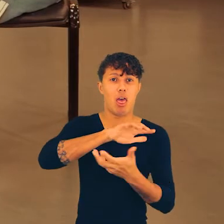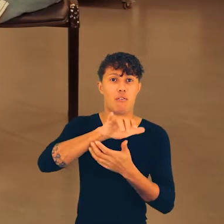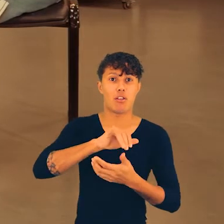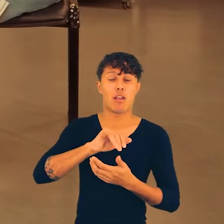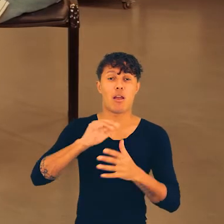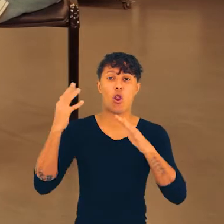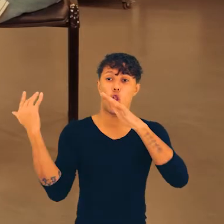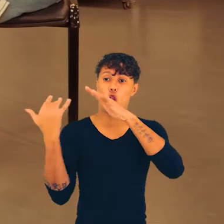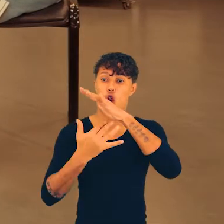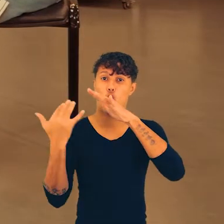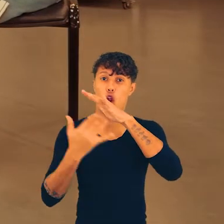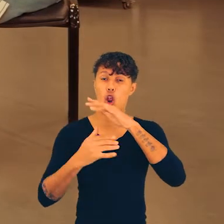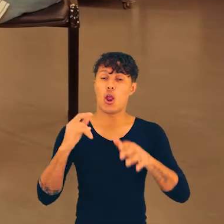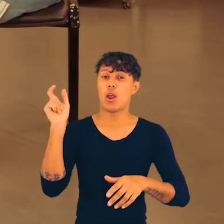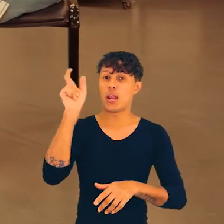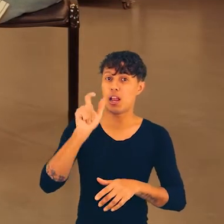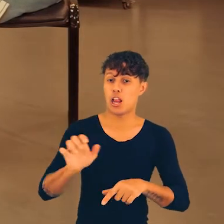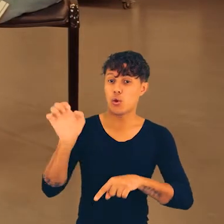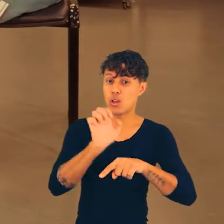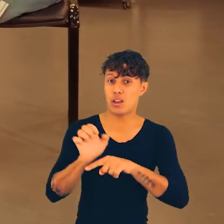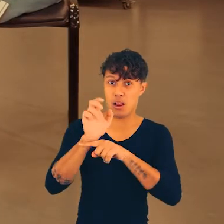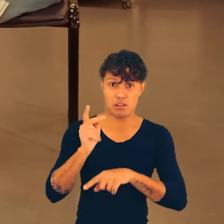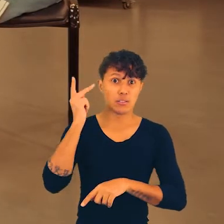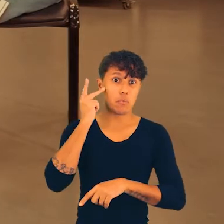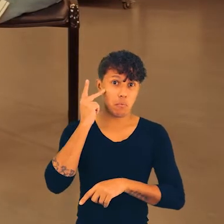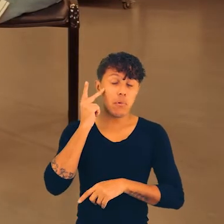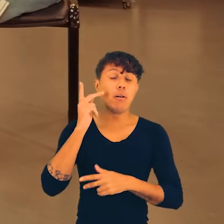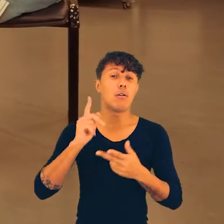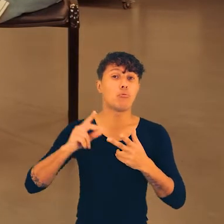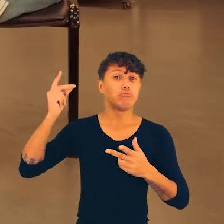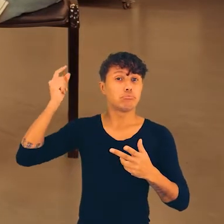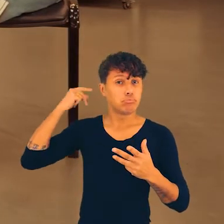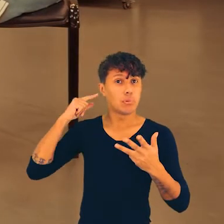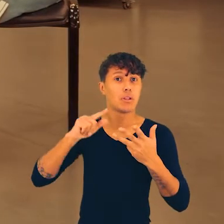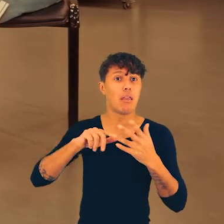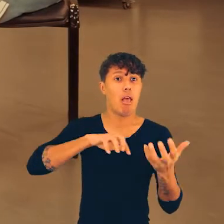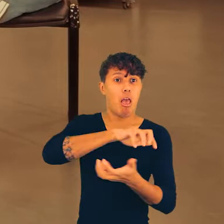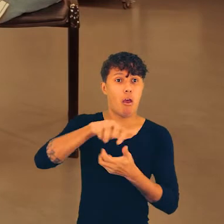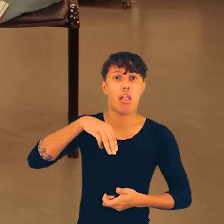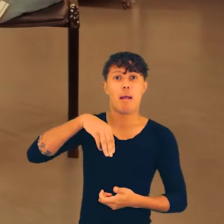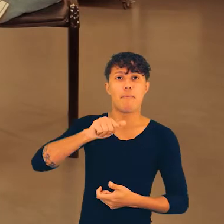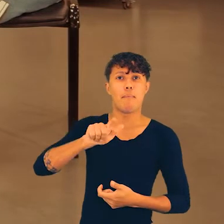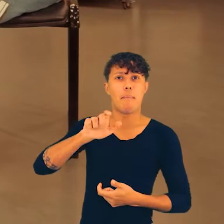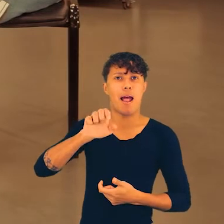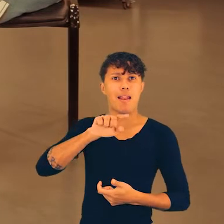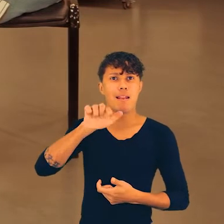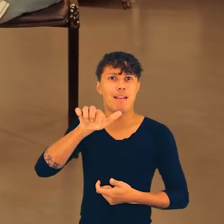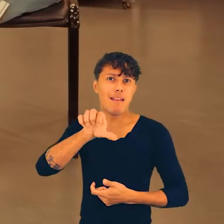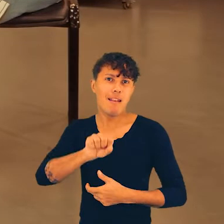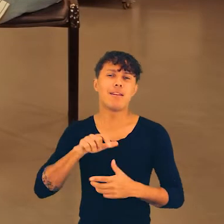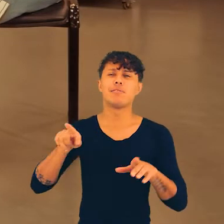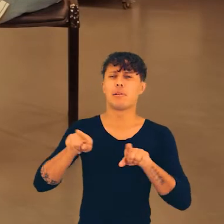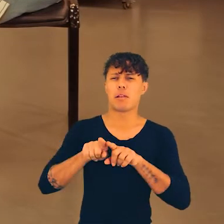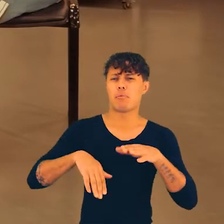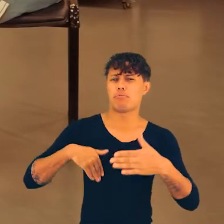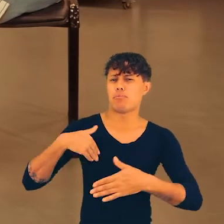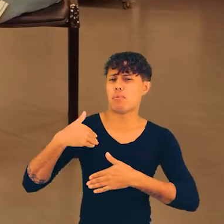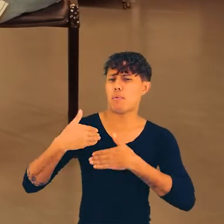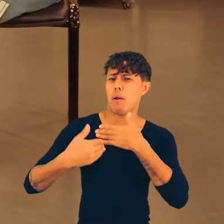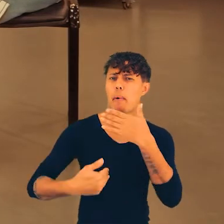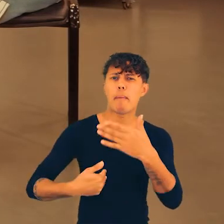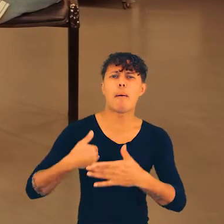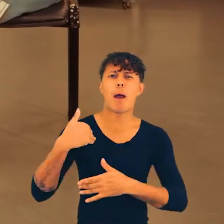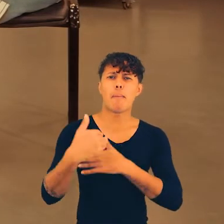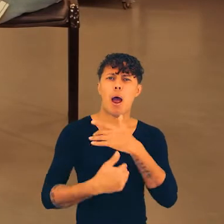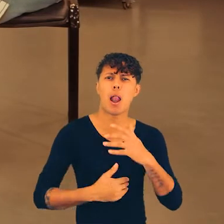nós tivemos a revolta dos imigrantes italianos no interior do estado de São Paulo, nós tivemos a revolta dos malês, nós tivemos vários